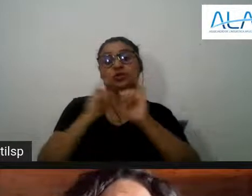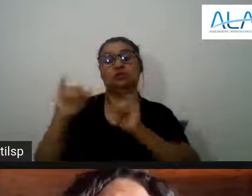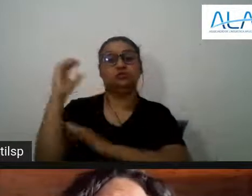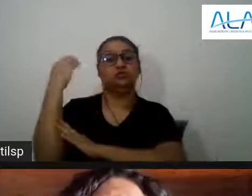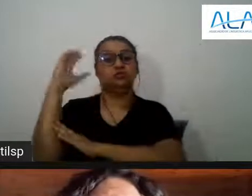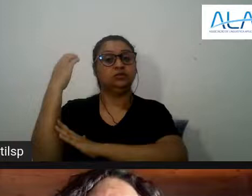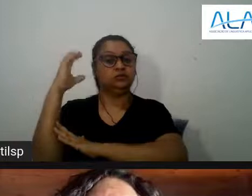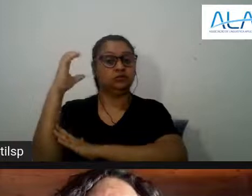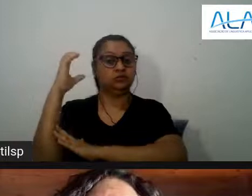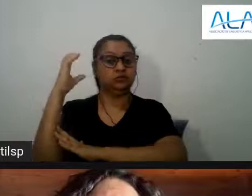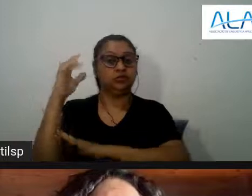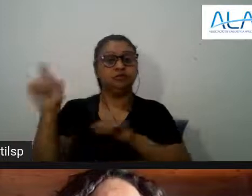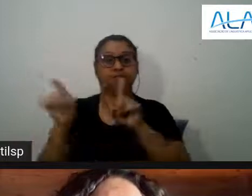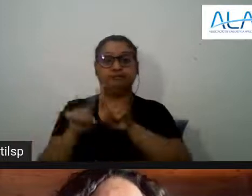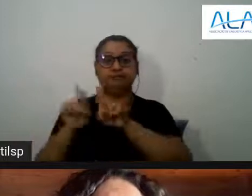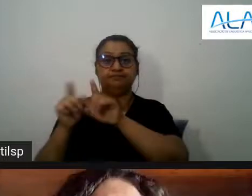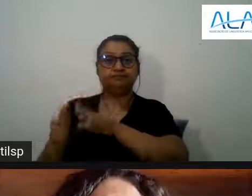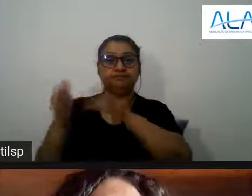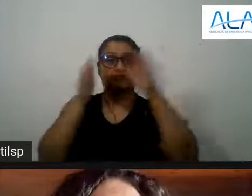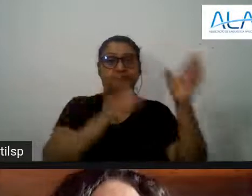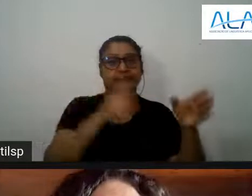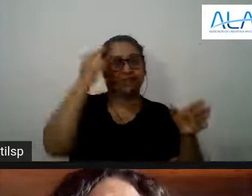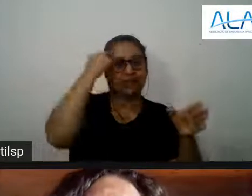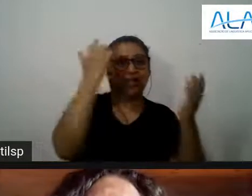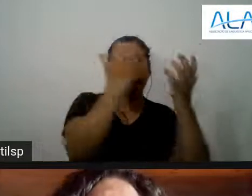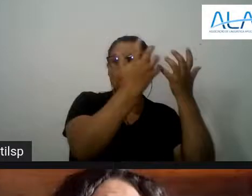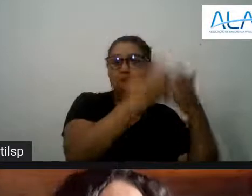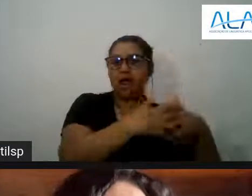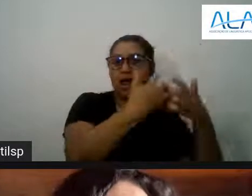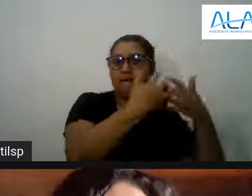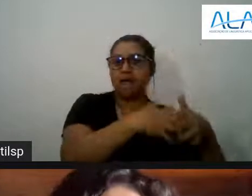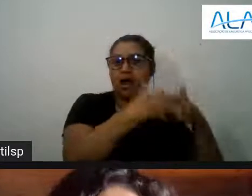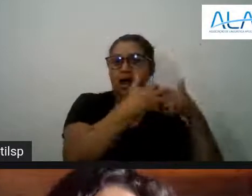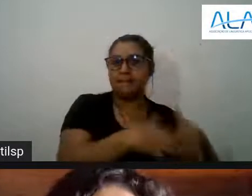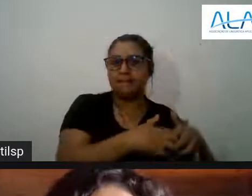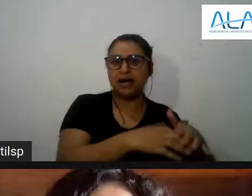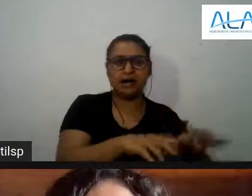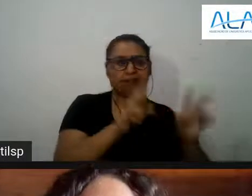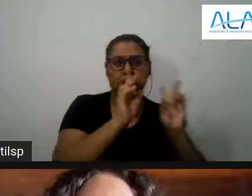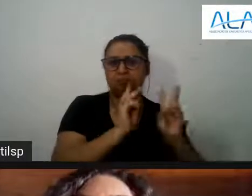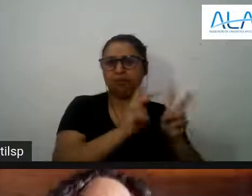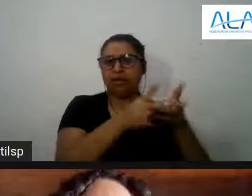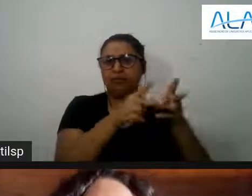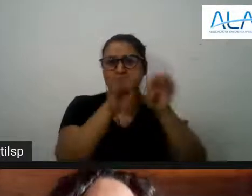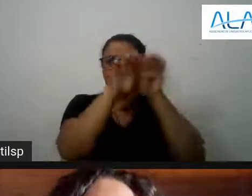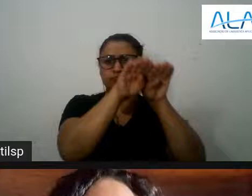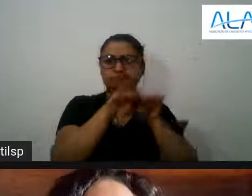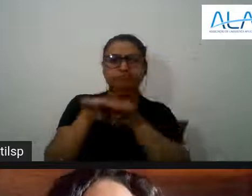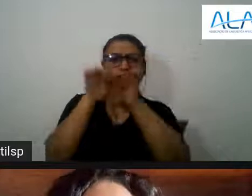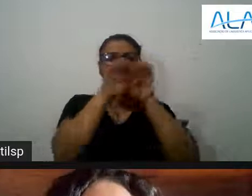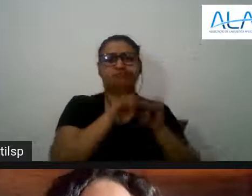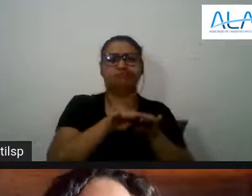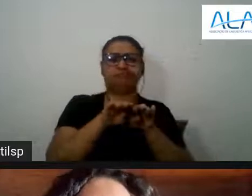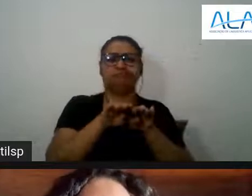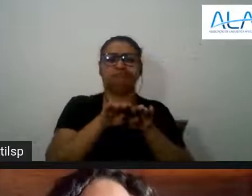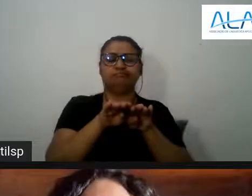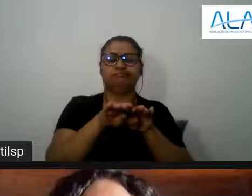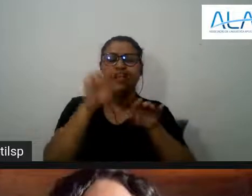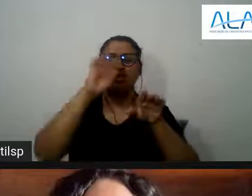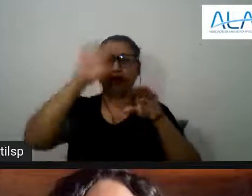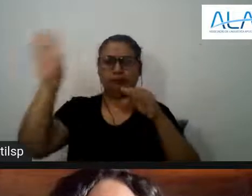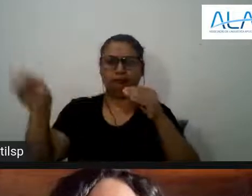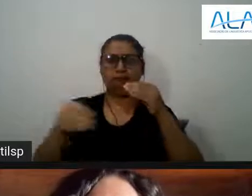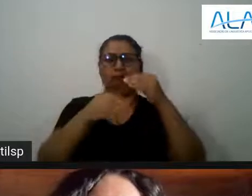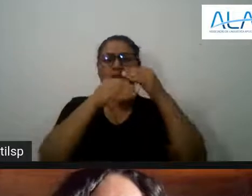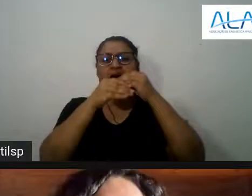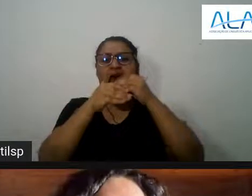parte nós temos a reflexão da Matilde na mesma perspectiva nos mostrando ainda como levar